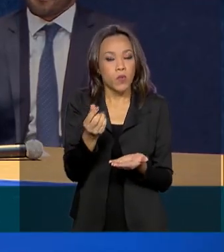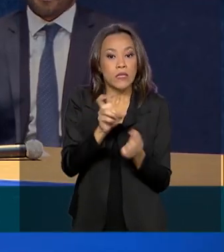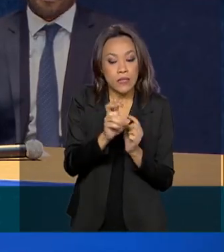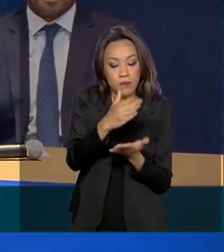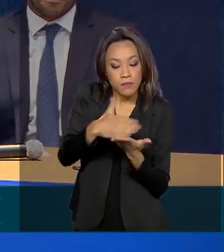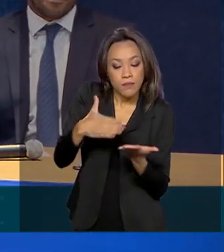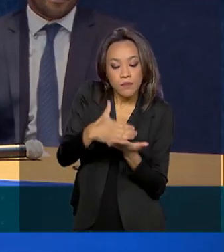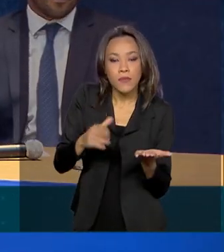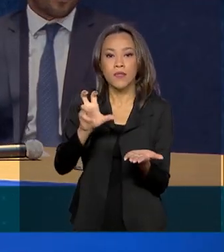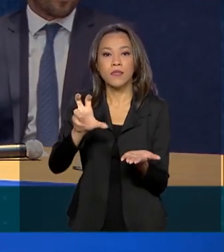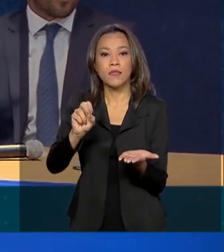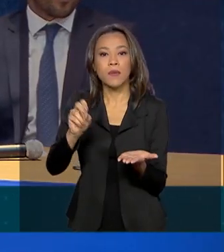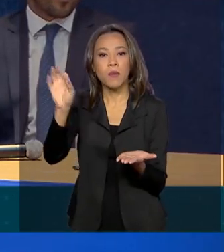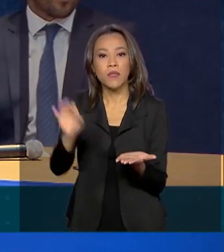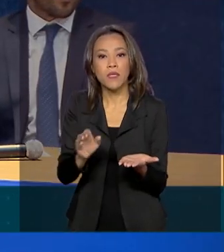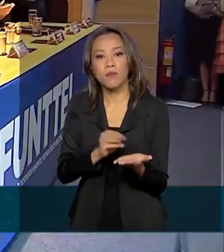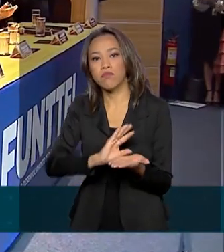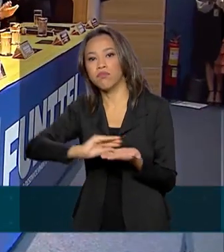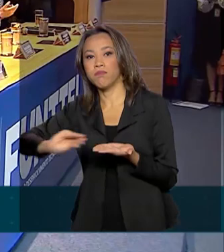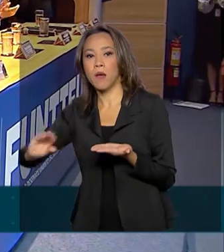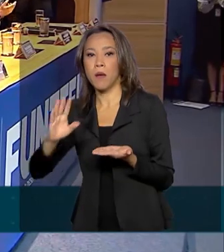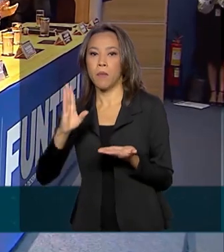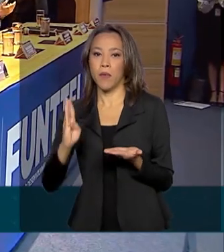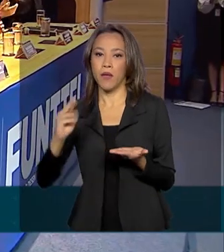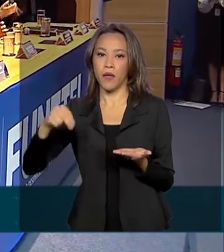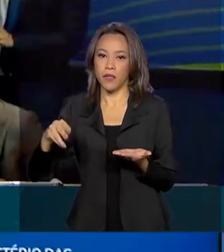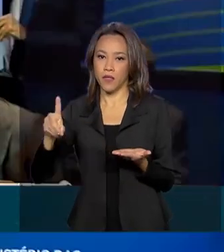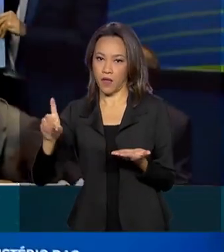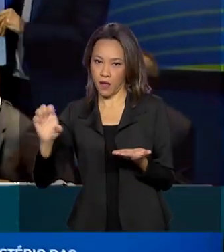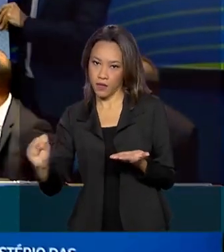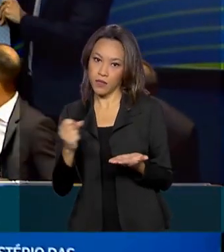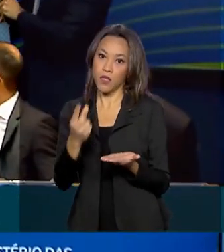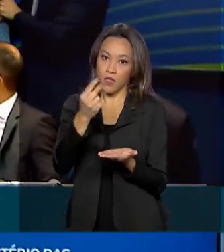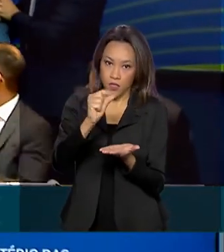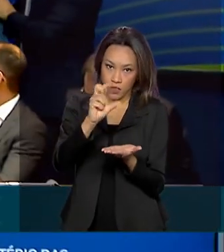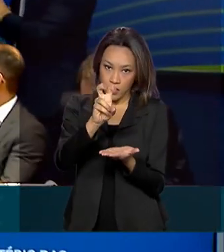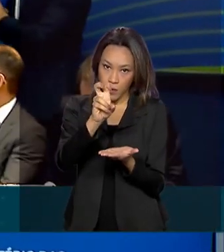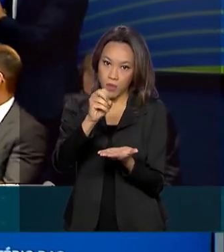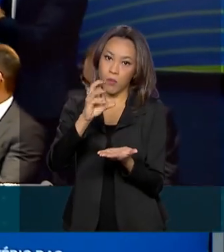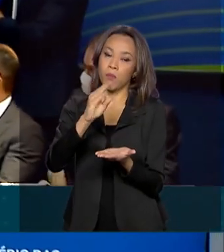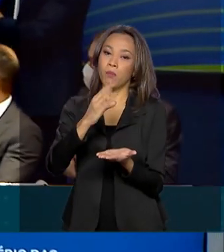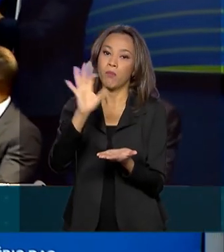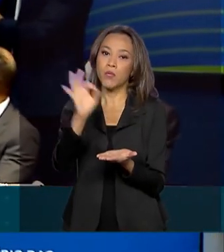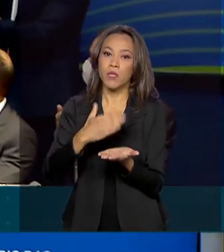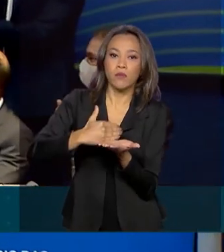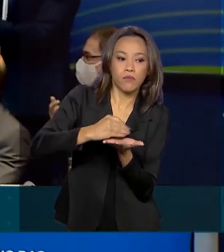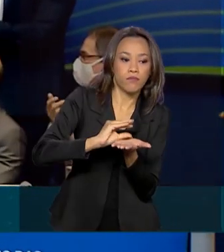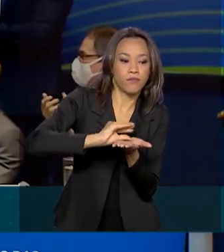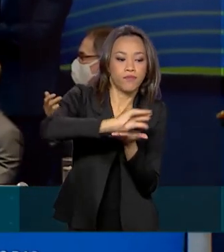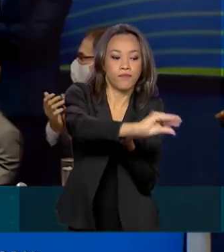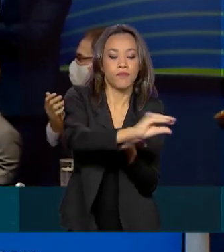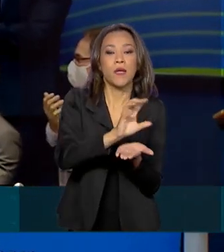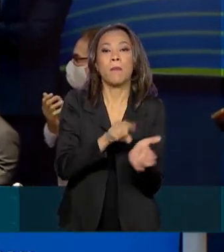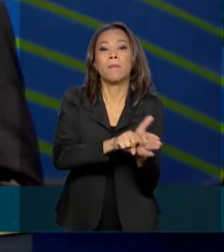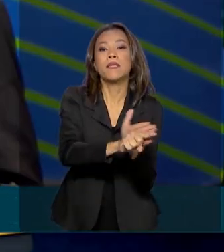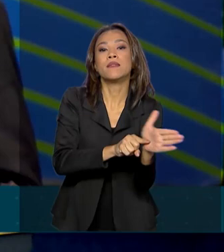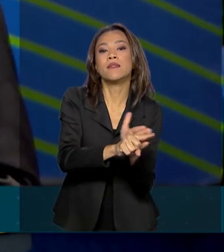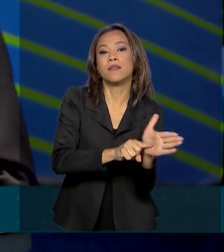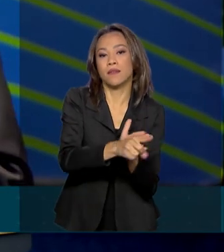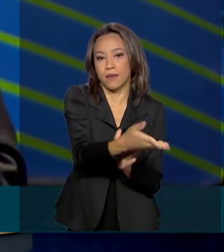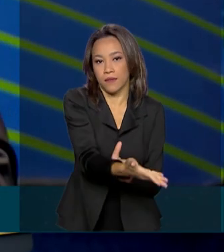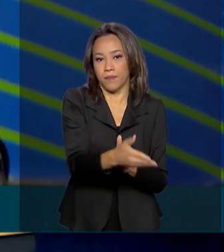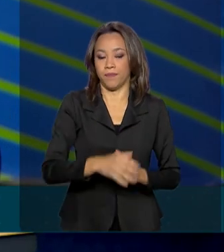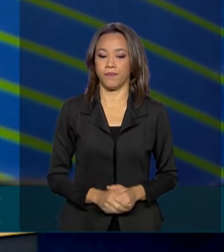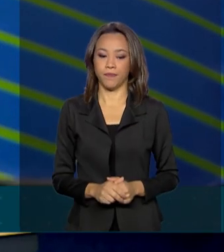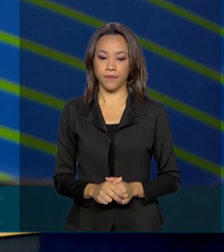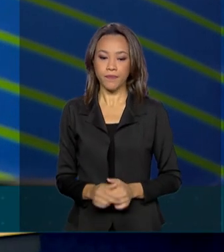% irão para o BNDES e os outros 50% para a financiadora de estudos e projetos FINEP. Esse